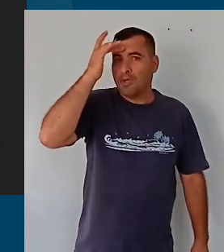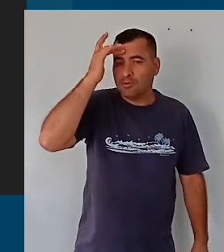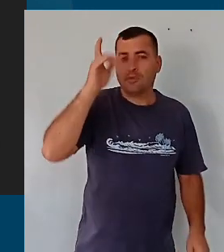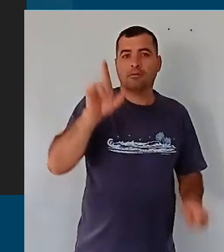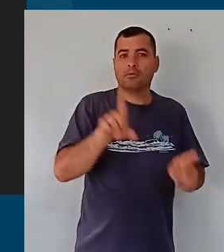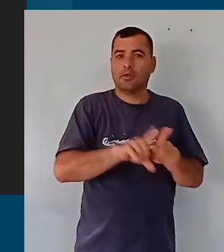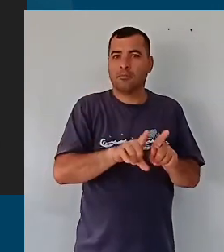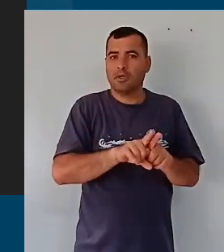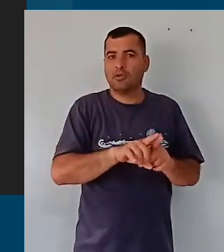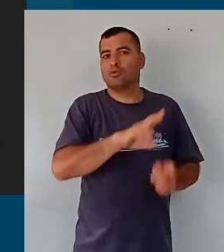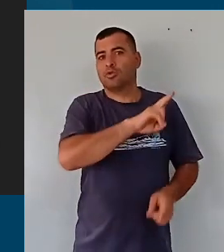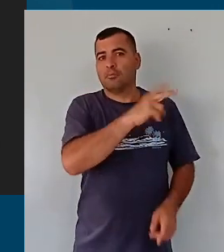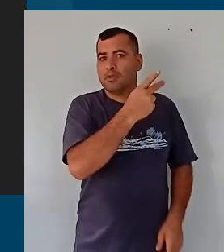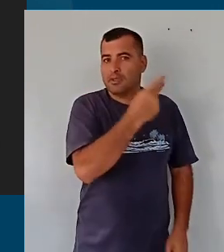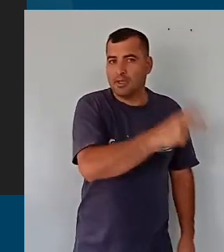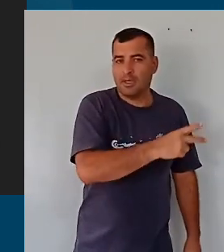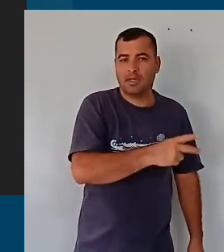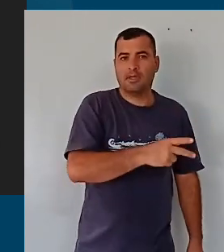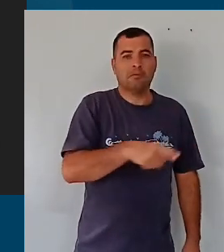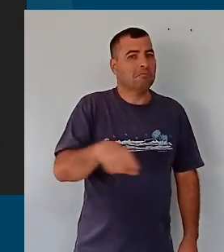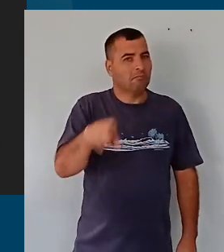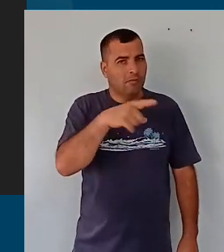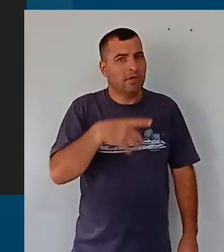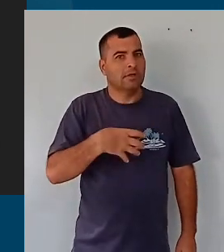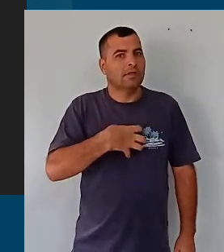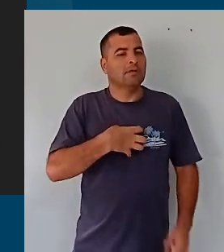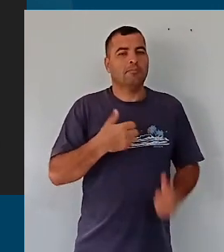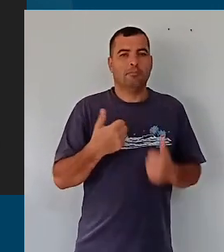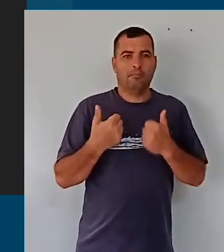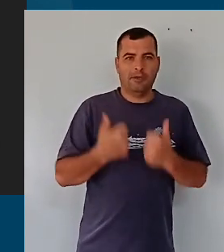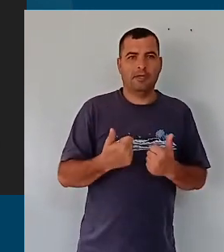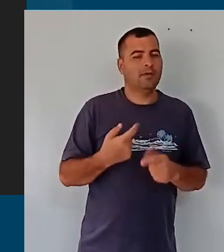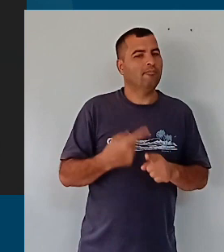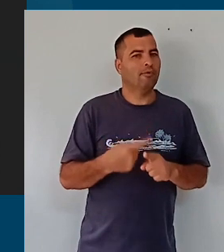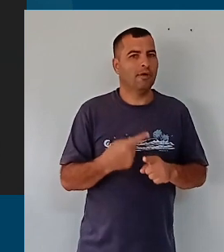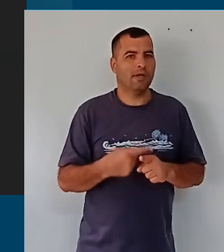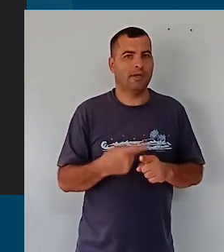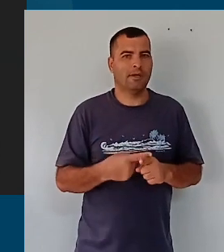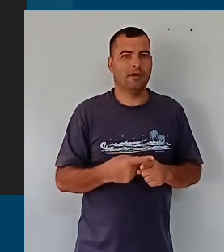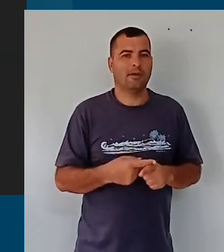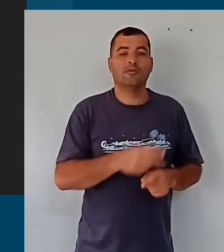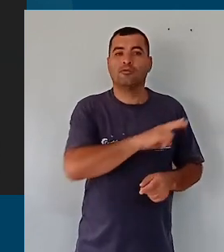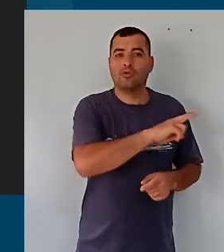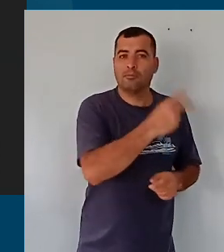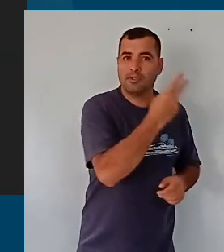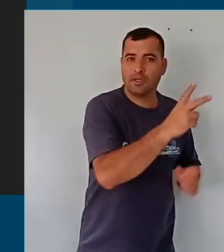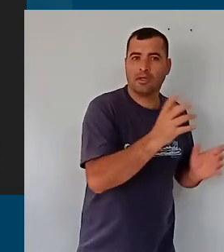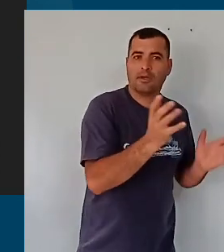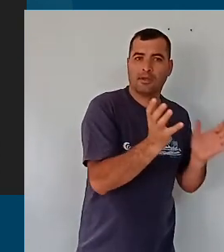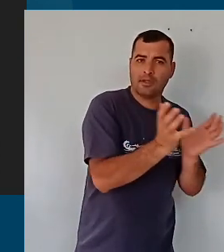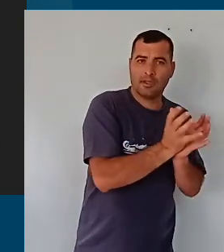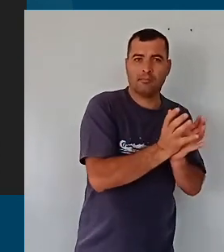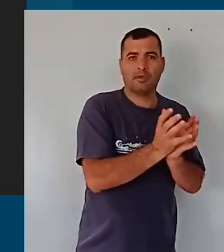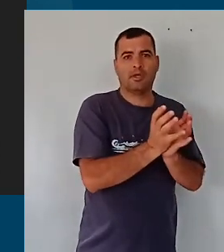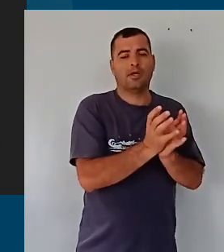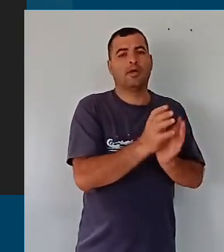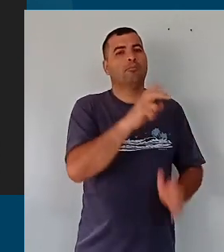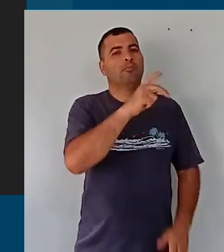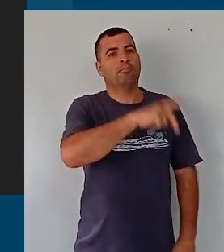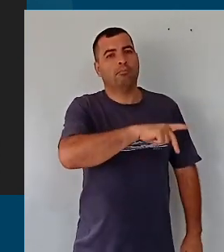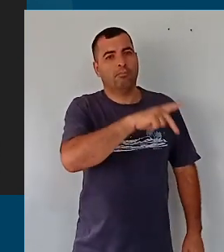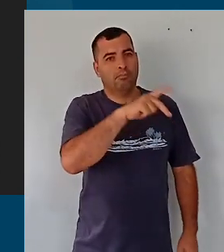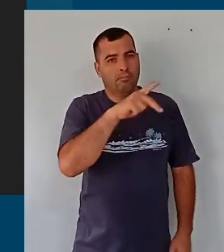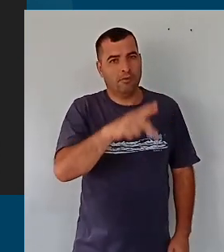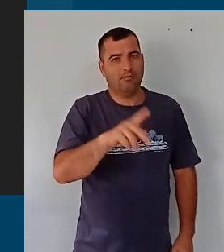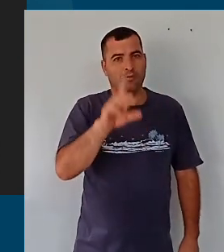em nome dele, que ninguém se sinta, de forma alguma, desprestigiado, mas em nome dele e toda a equipe da Supervisão, que é o